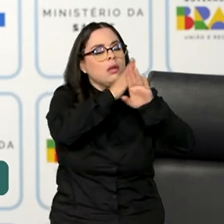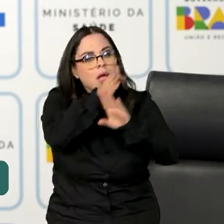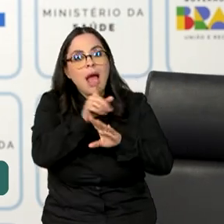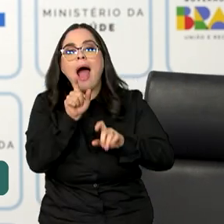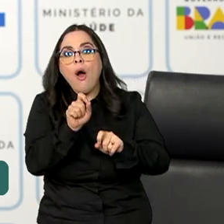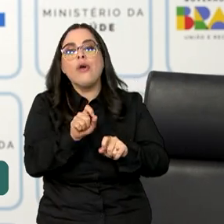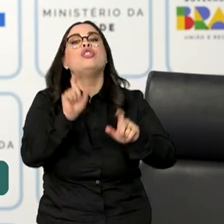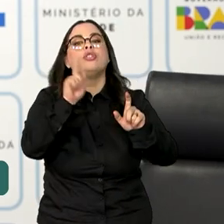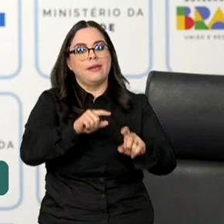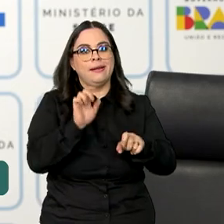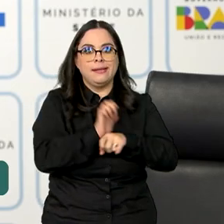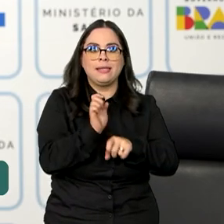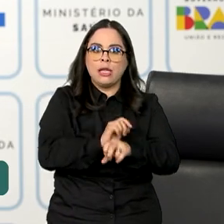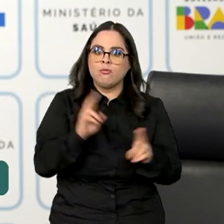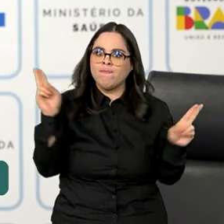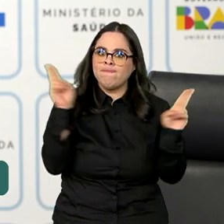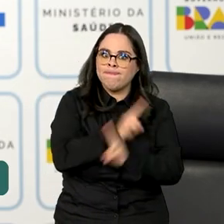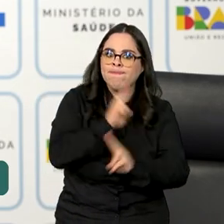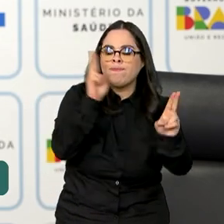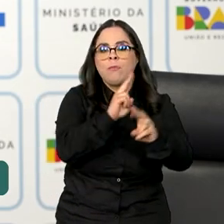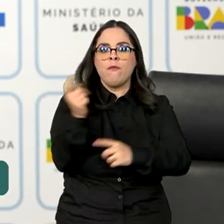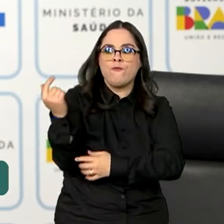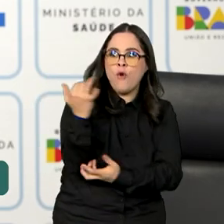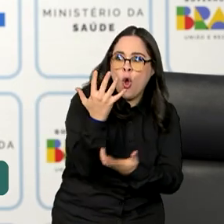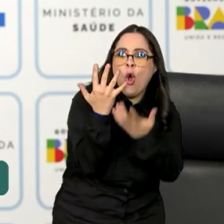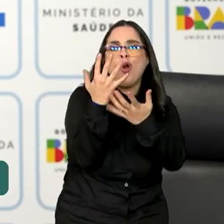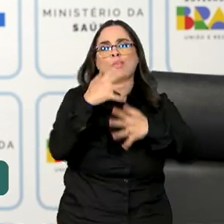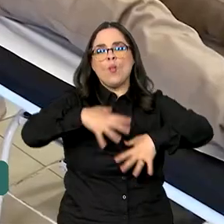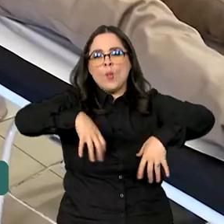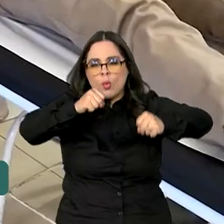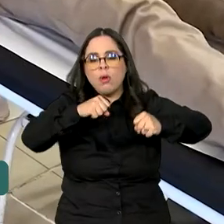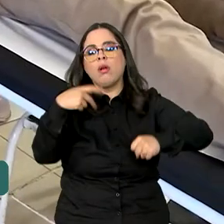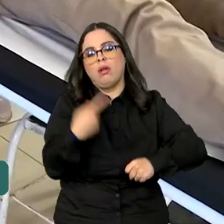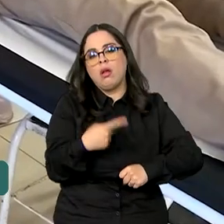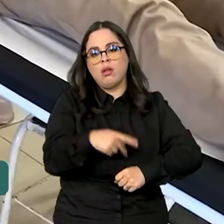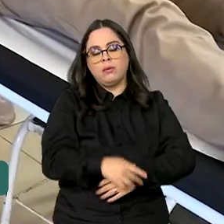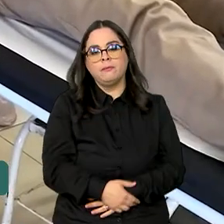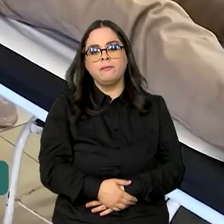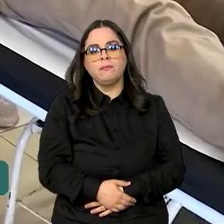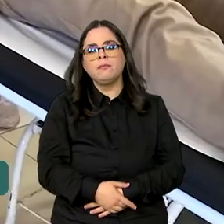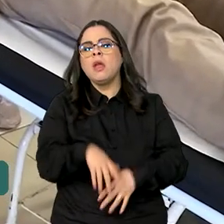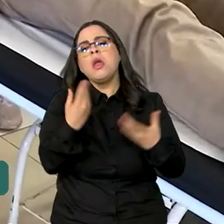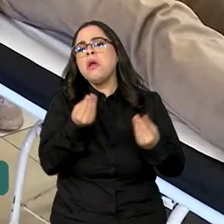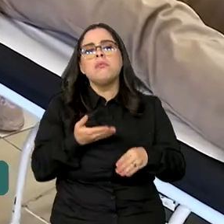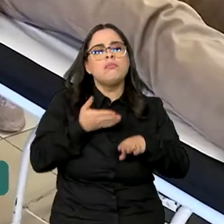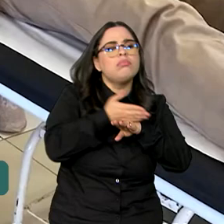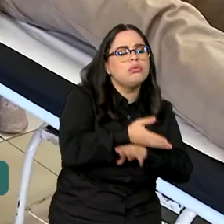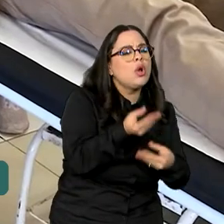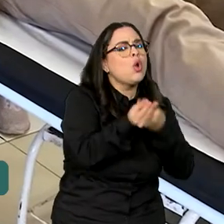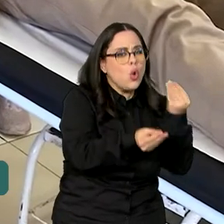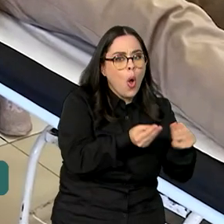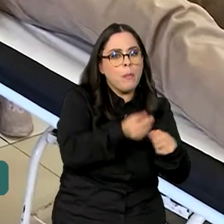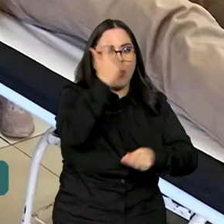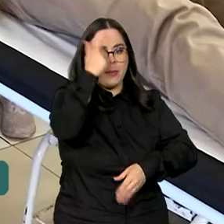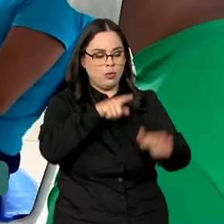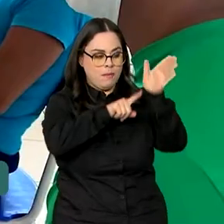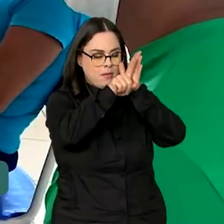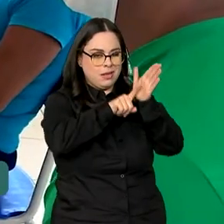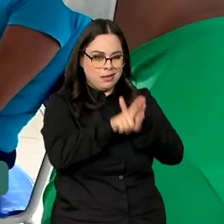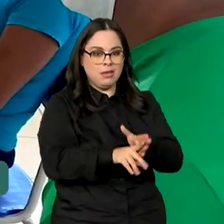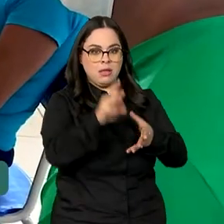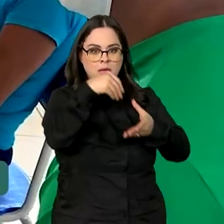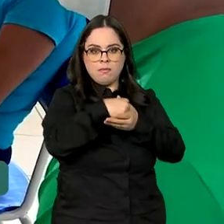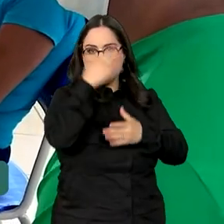mais afetados pelas queimadas e incêndios no país. Nessas visitas, os especialistas do SUS